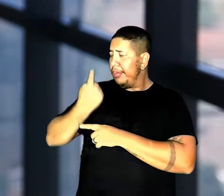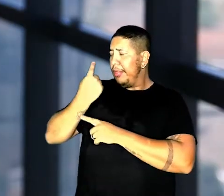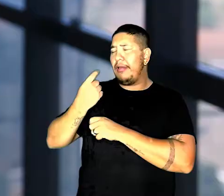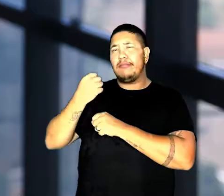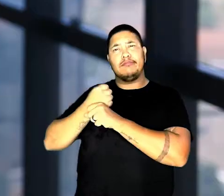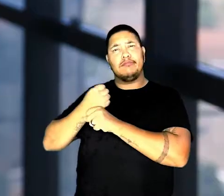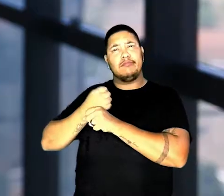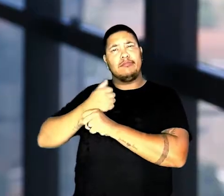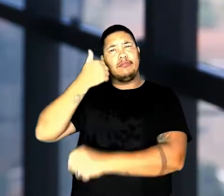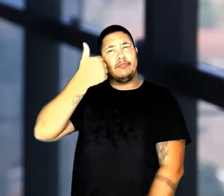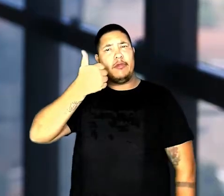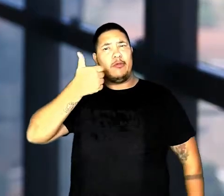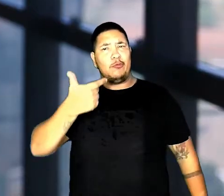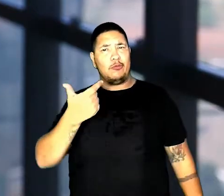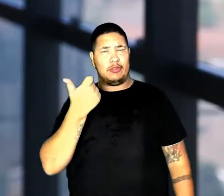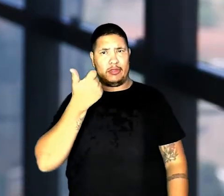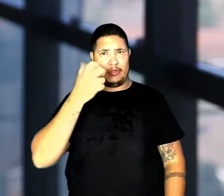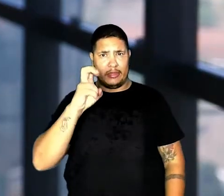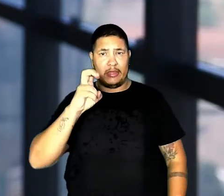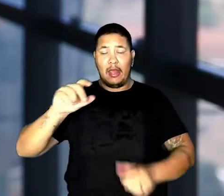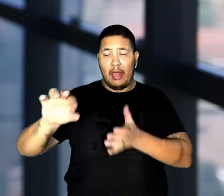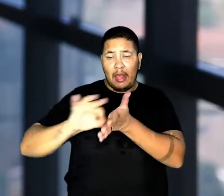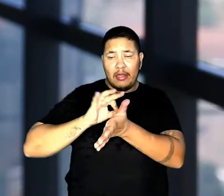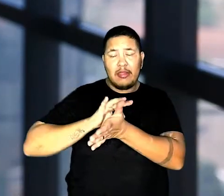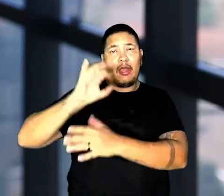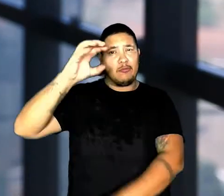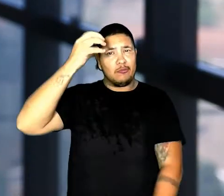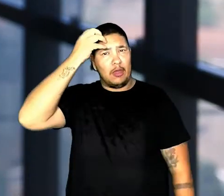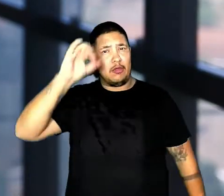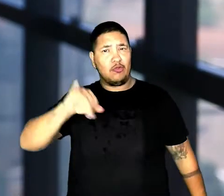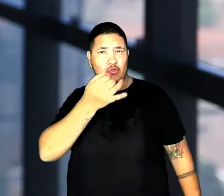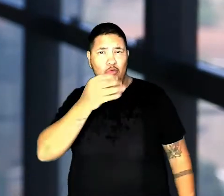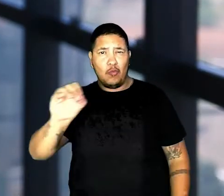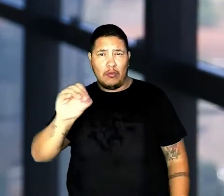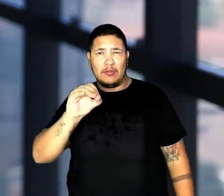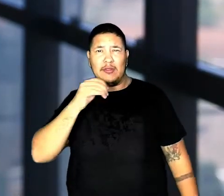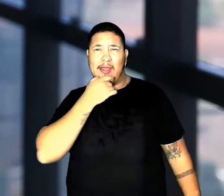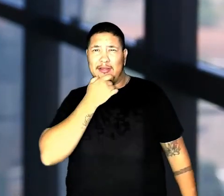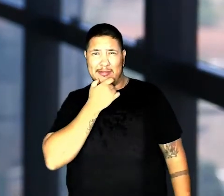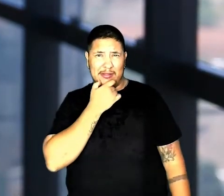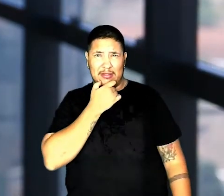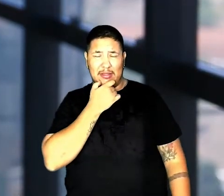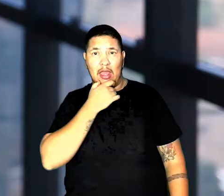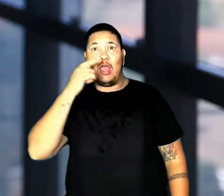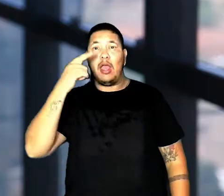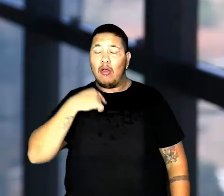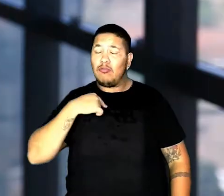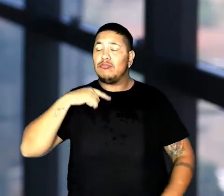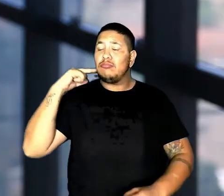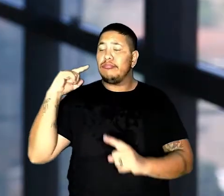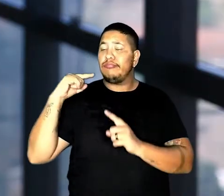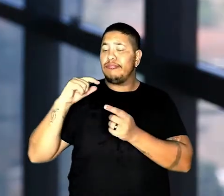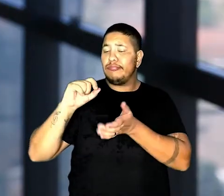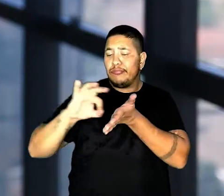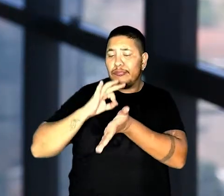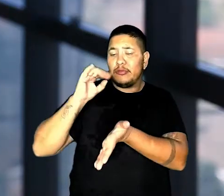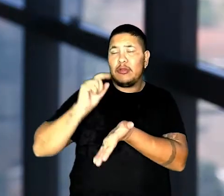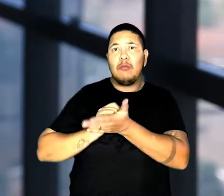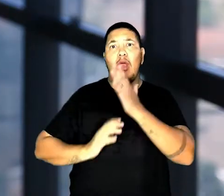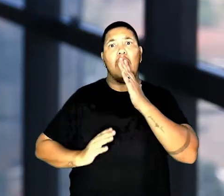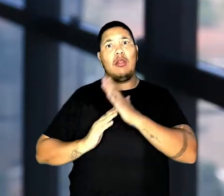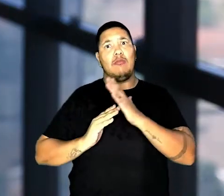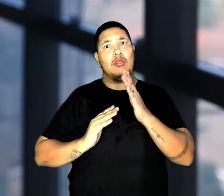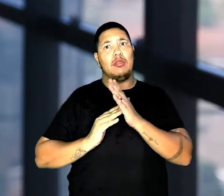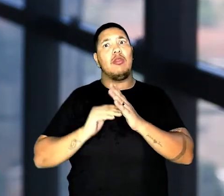em 1215, foi assinado pelo rei João da Inglaterra um tratado para limitar os poderes do